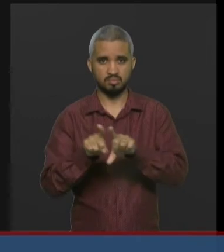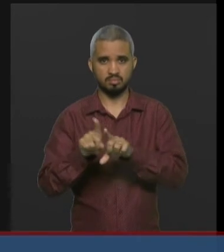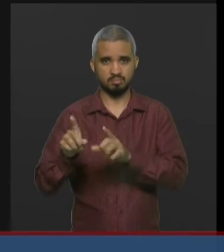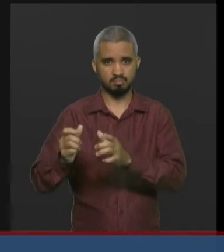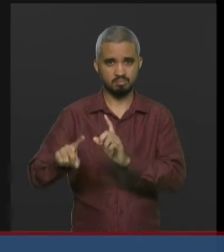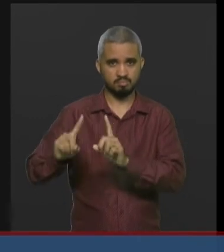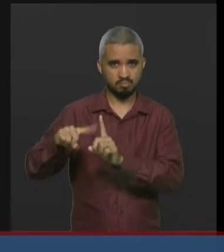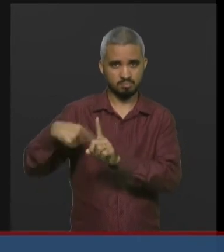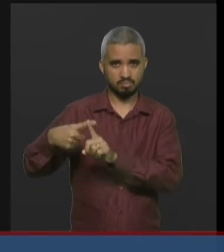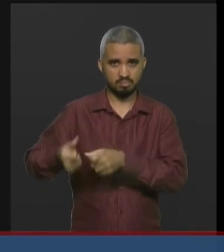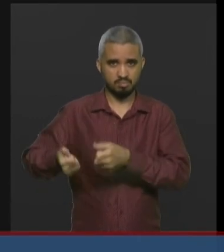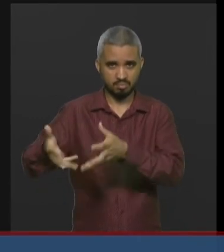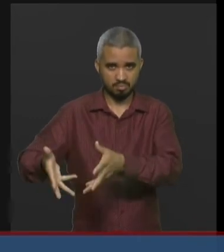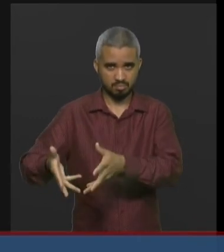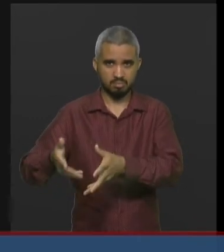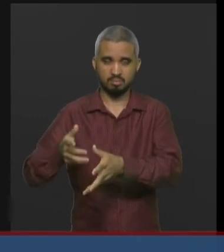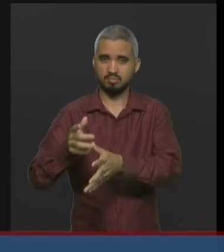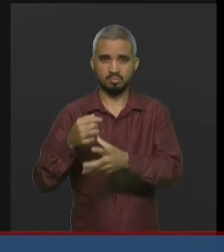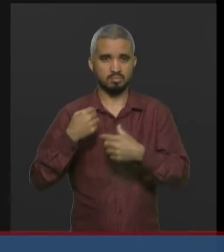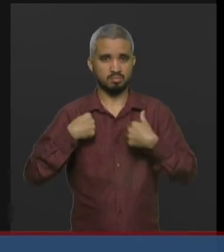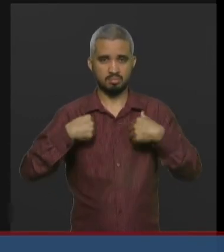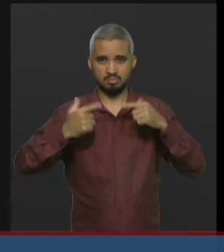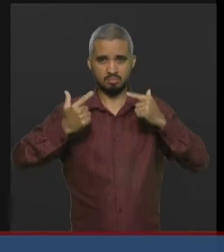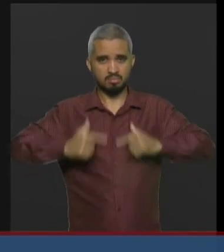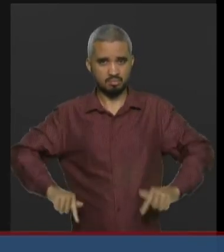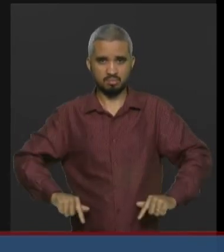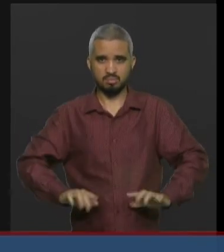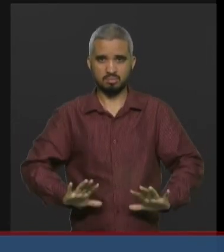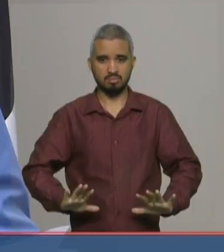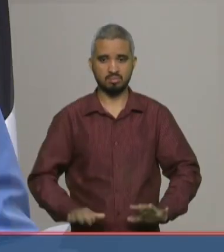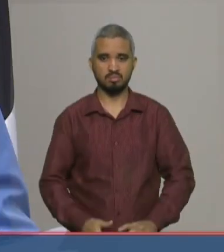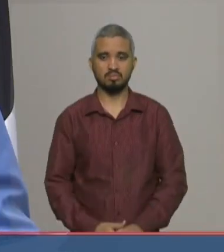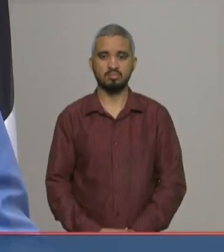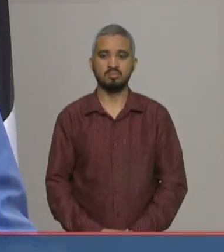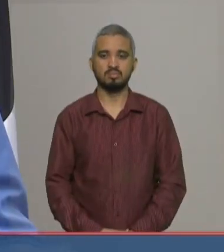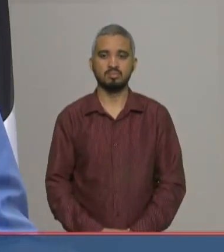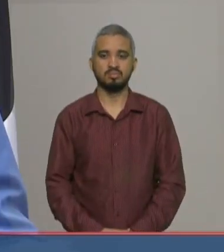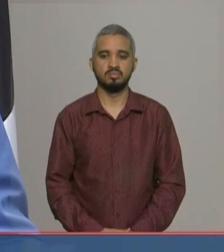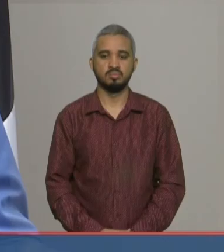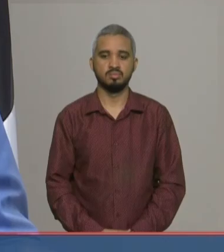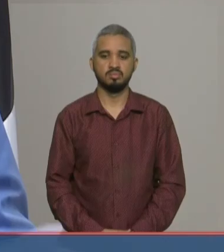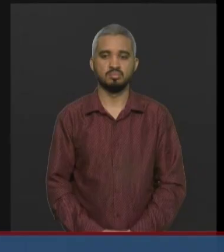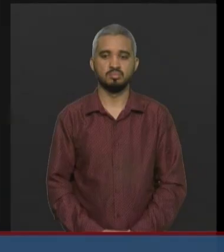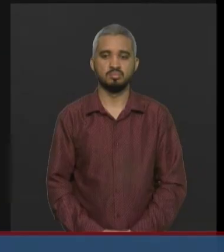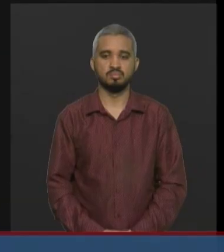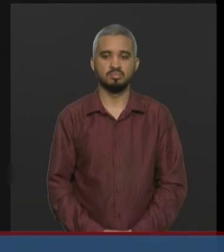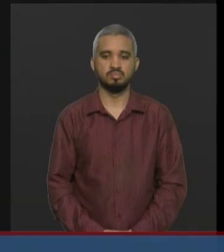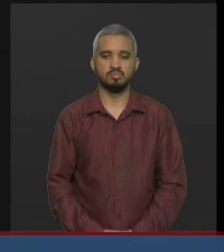me ausento desta votação da medida provisória. Vossa Excelência se abstém, certo? Se abstém.